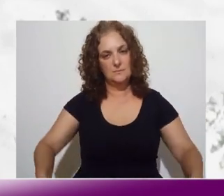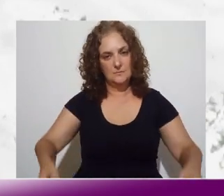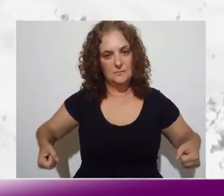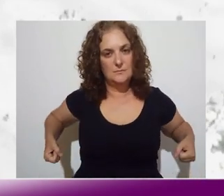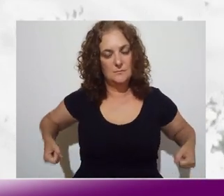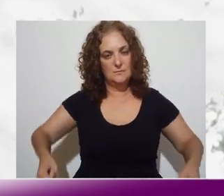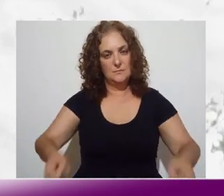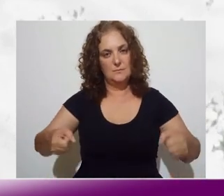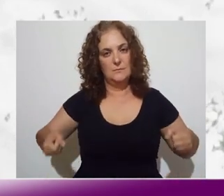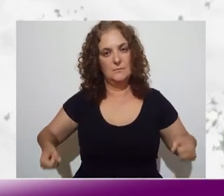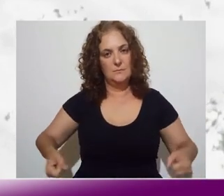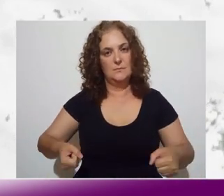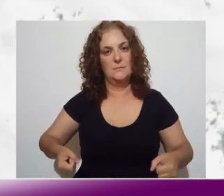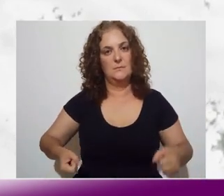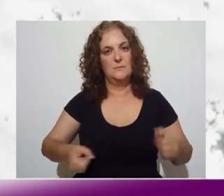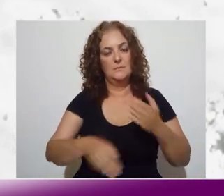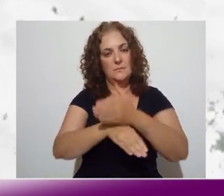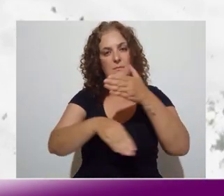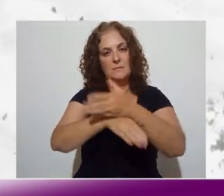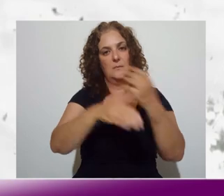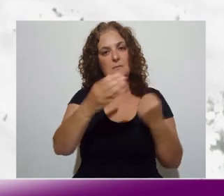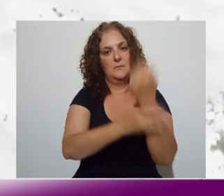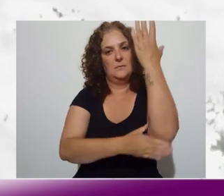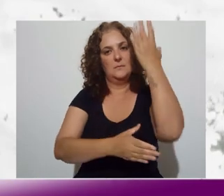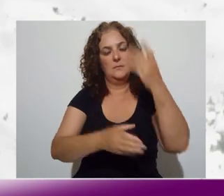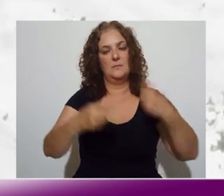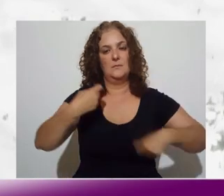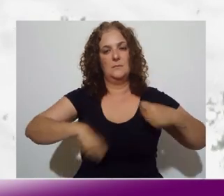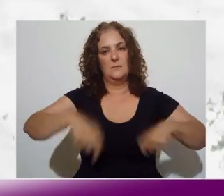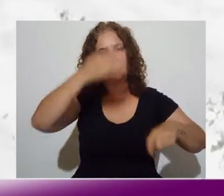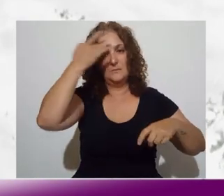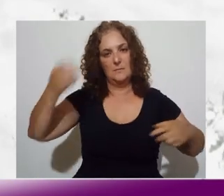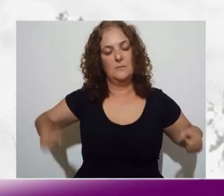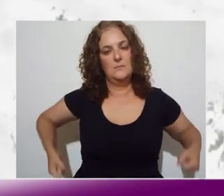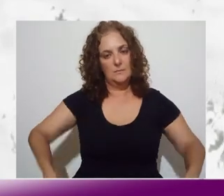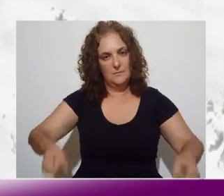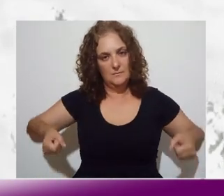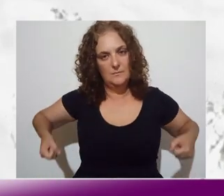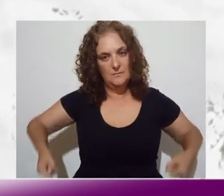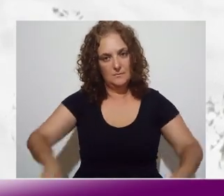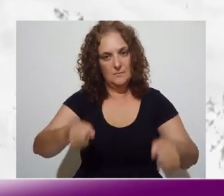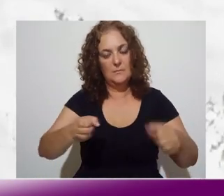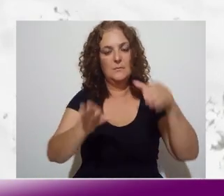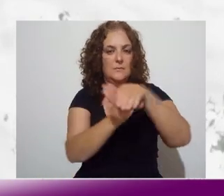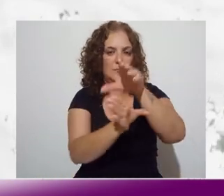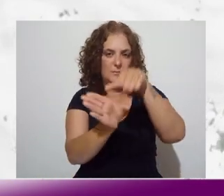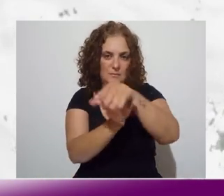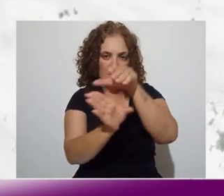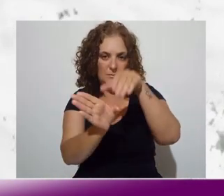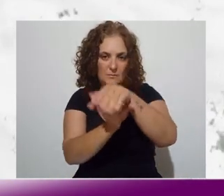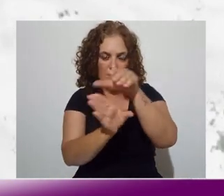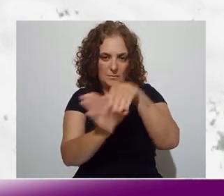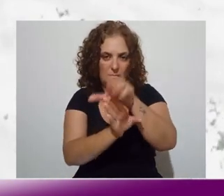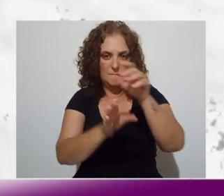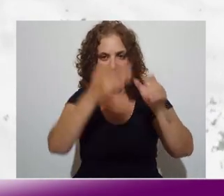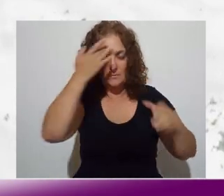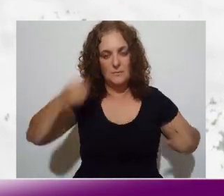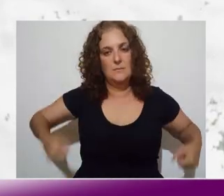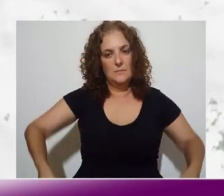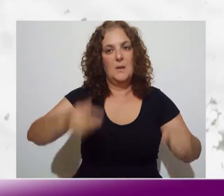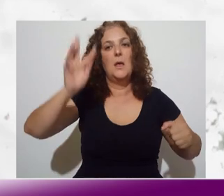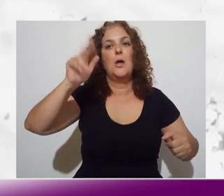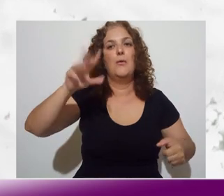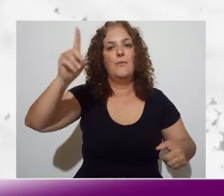deficiência e mobilidade reduzida. Participei da criação da superintendência da pessoa com deficiência, criação do